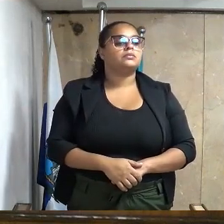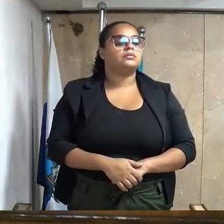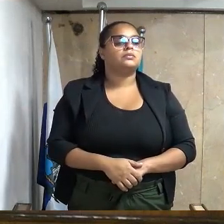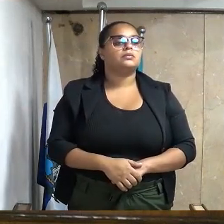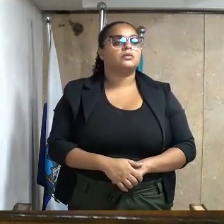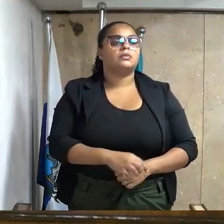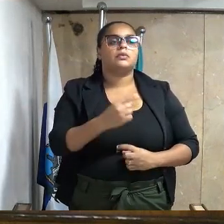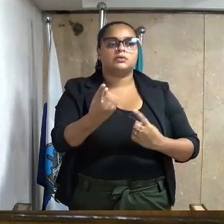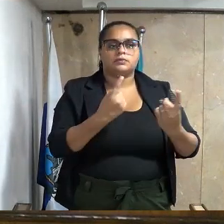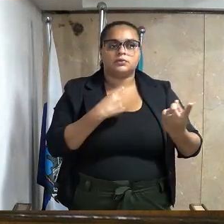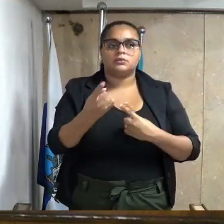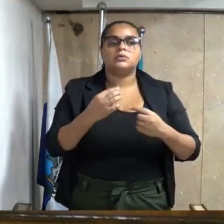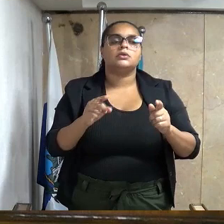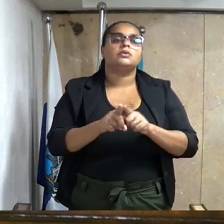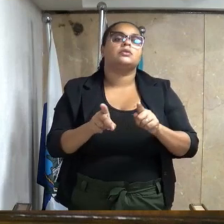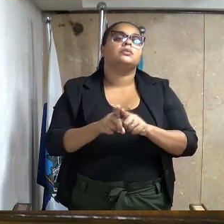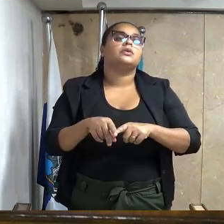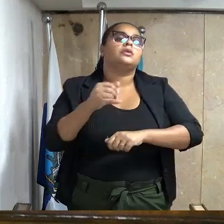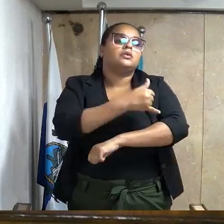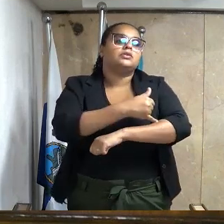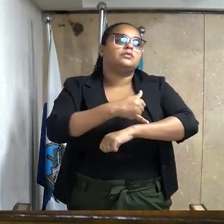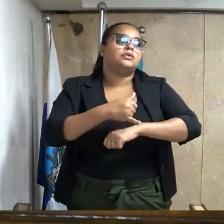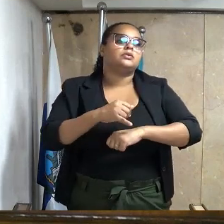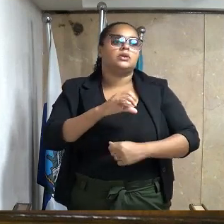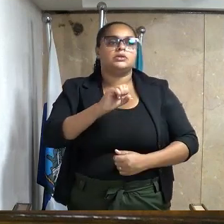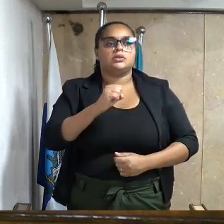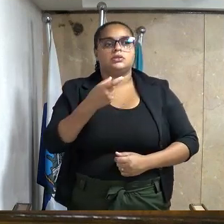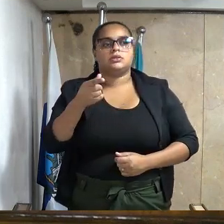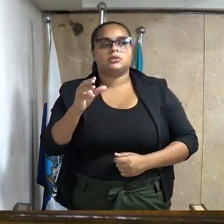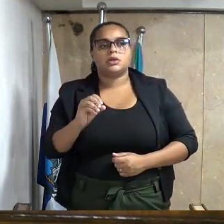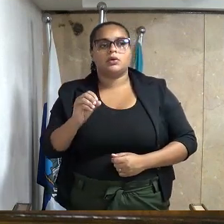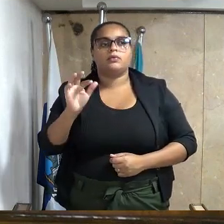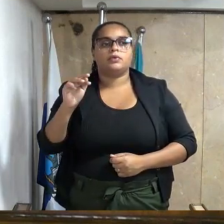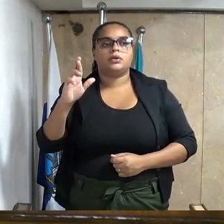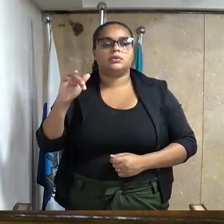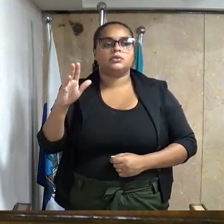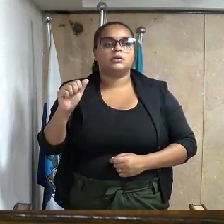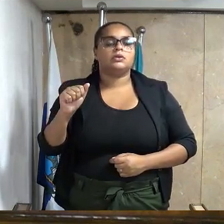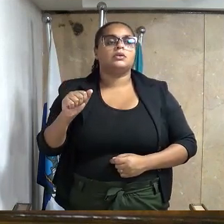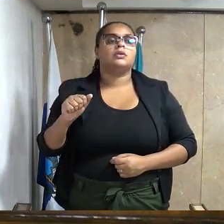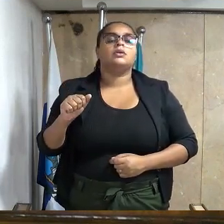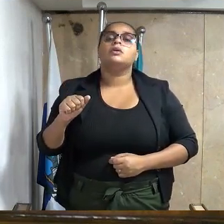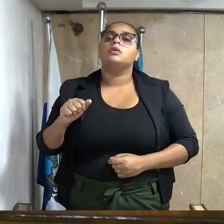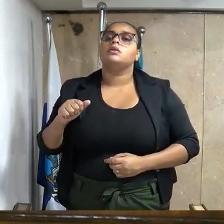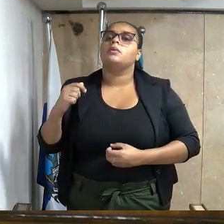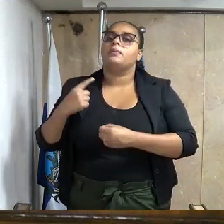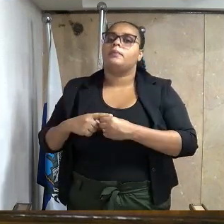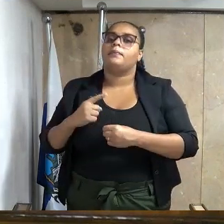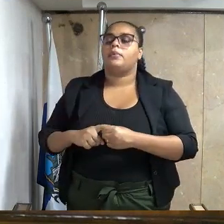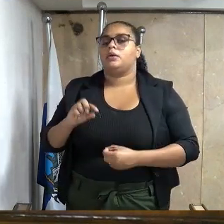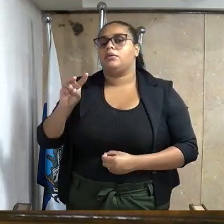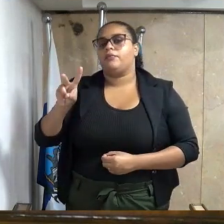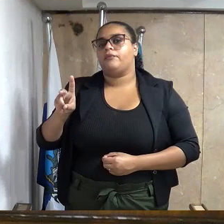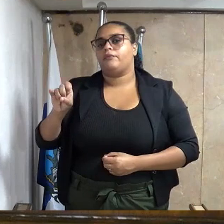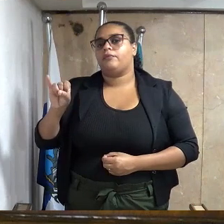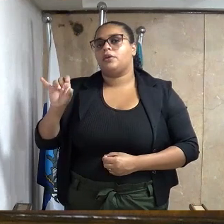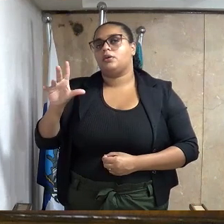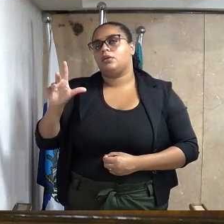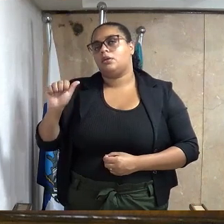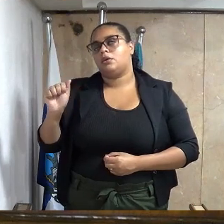pavimentação asfáltica em toda a extensão da rua São Francisco, localizado no bairro Vila Ideal, primeiro distrito